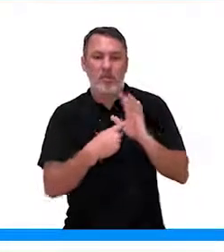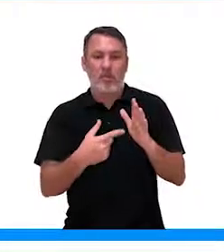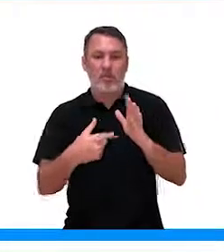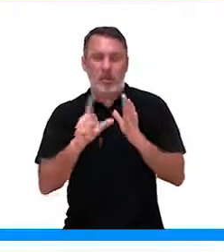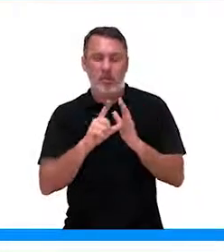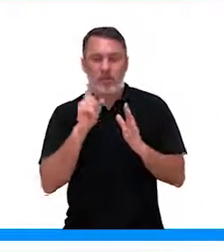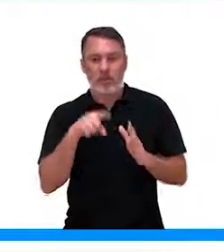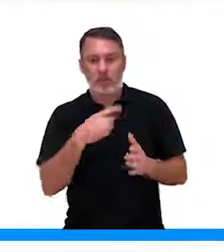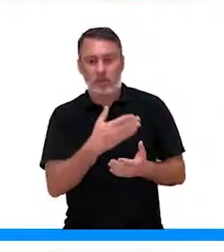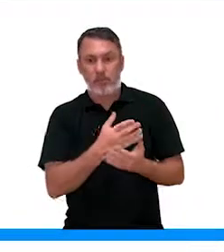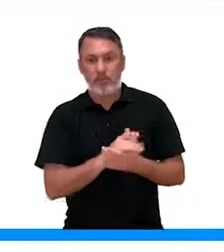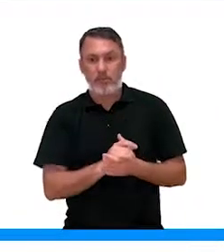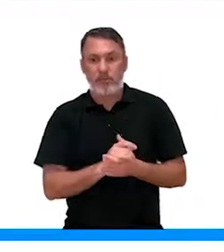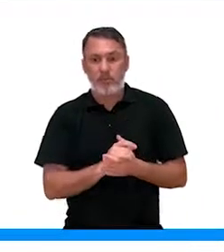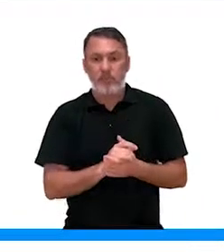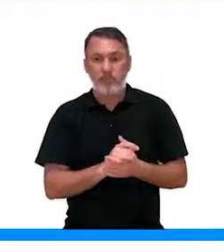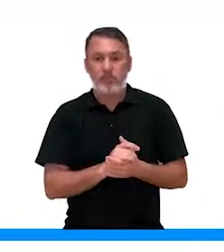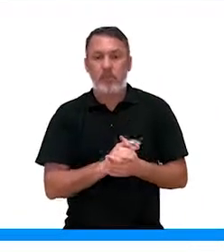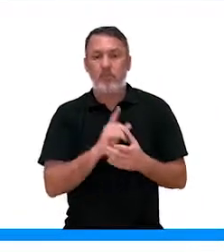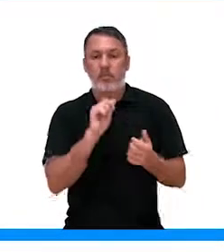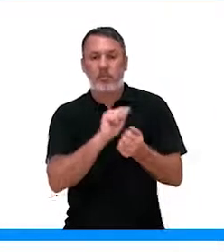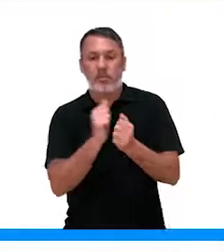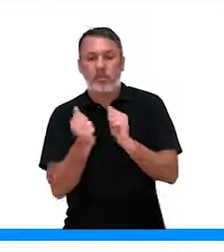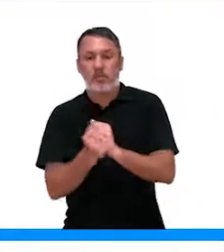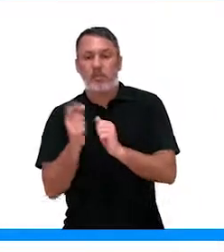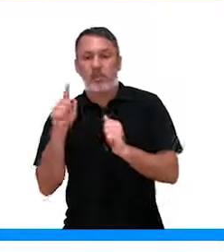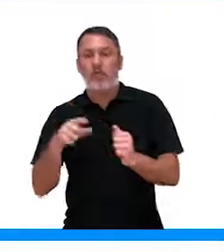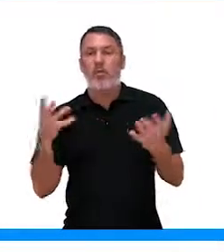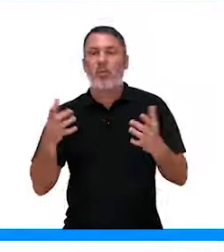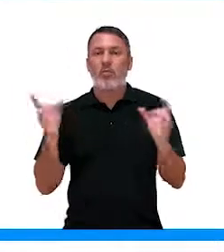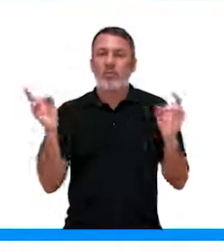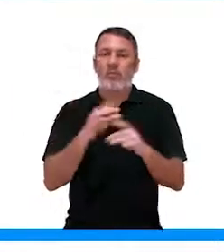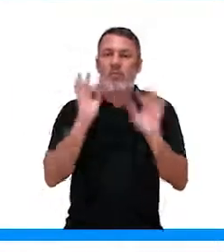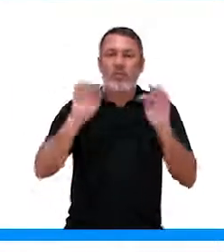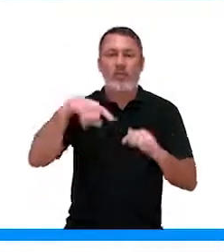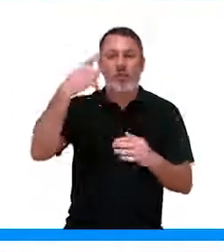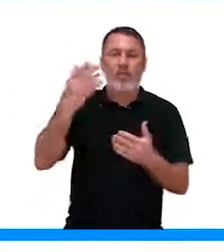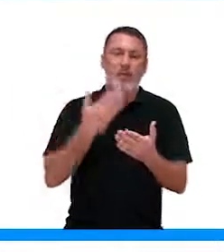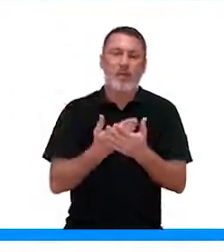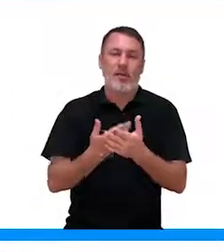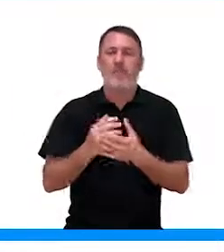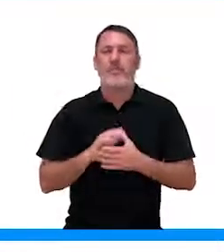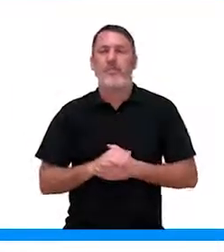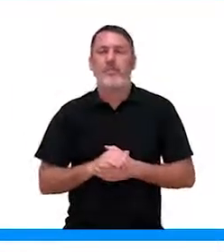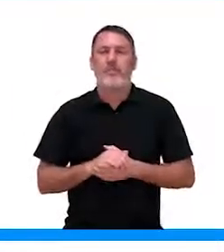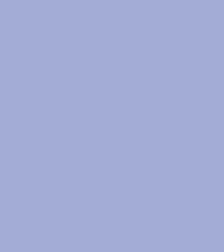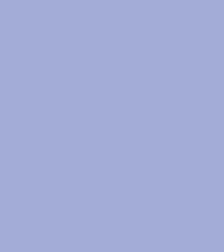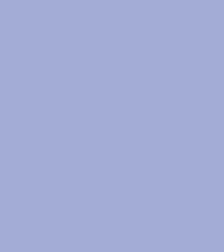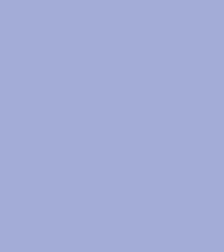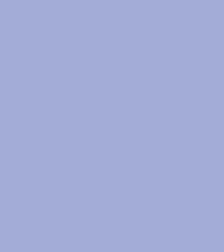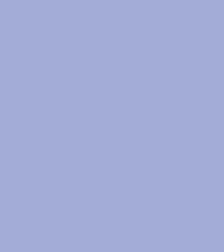mostradas para vocês na folha. Então, abundante suprimento hídrico. Por hoje é só, até a próxima aula.